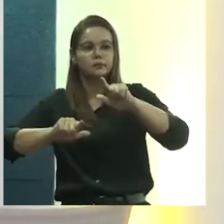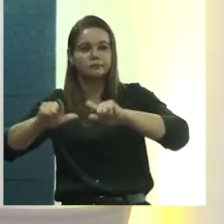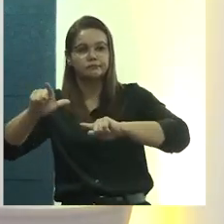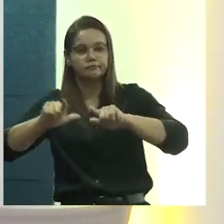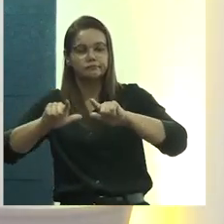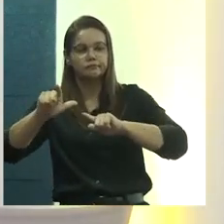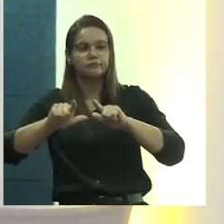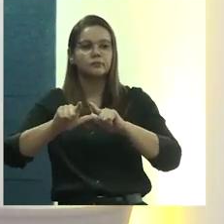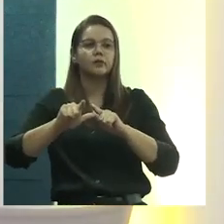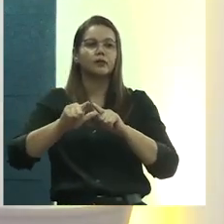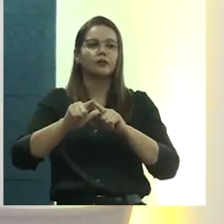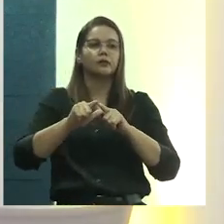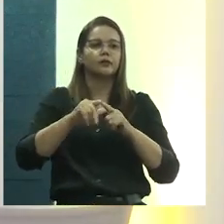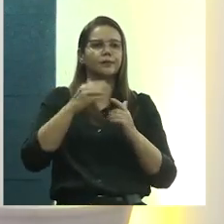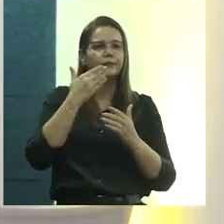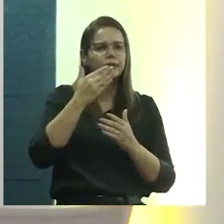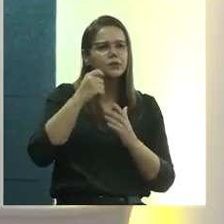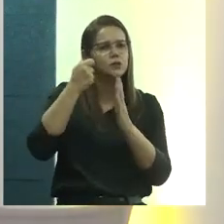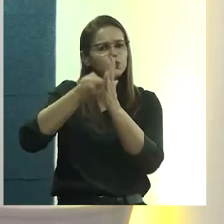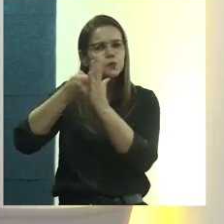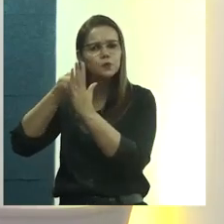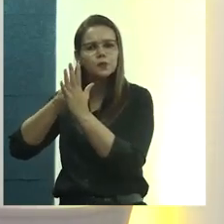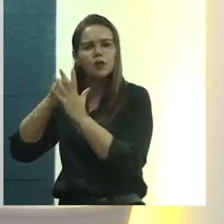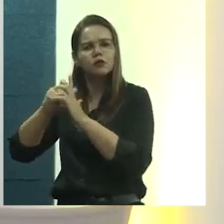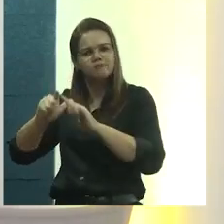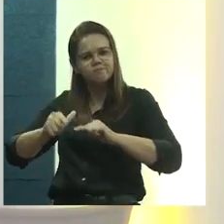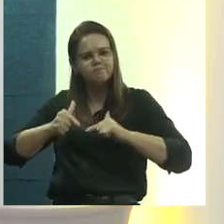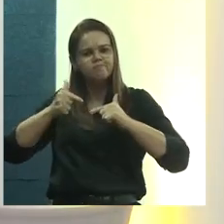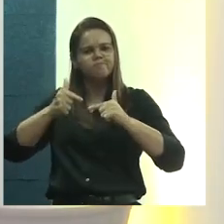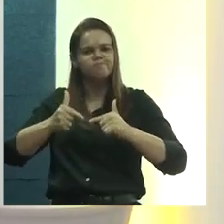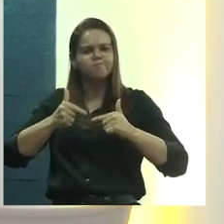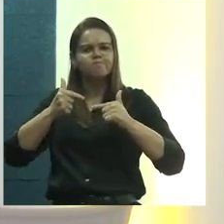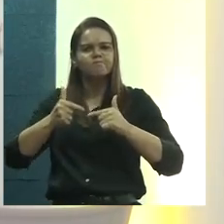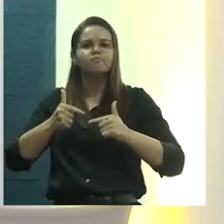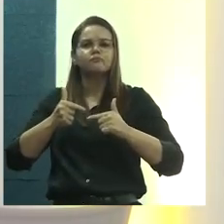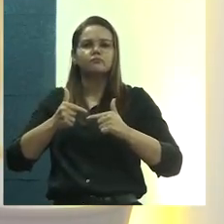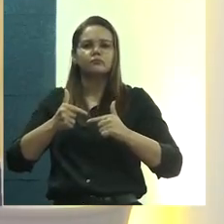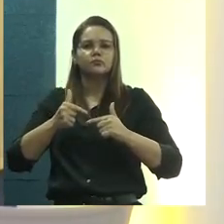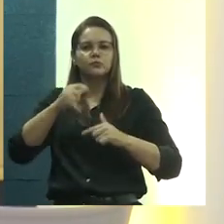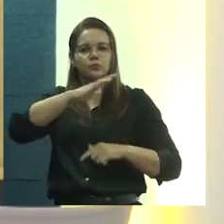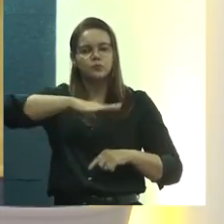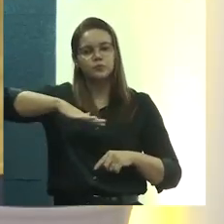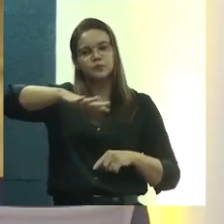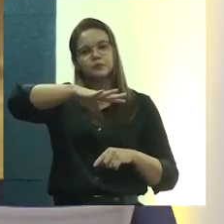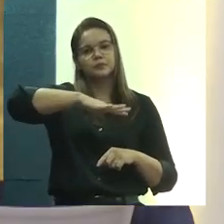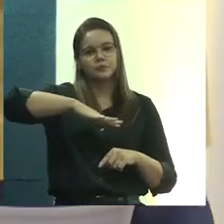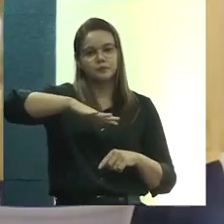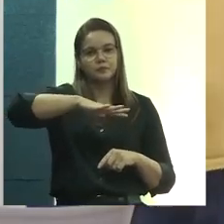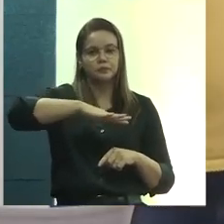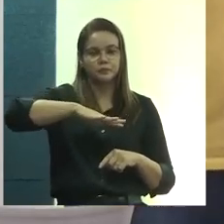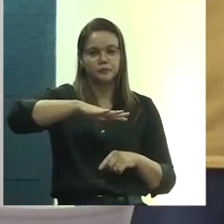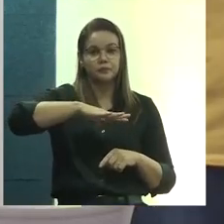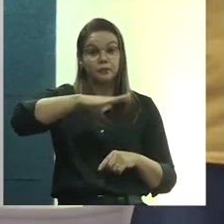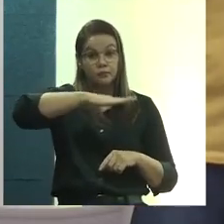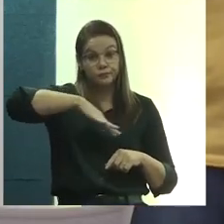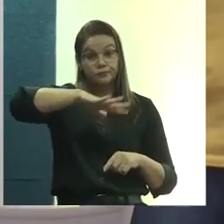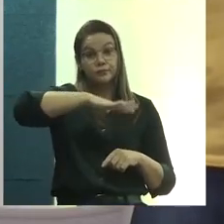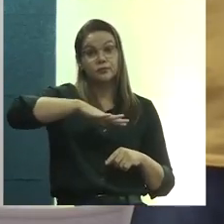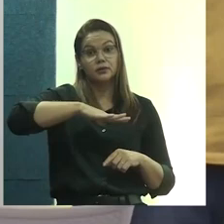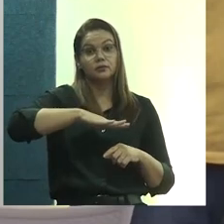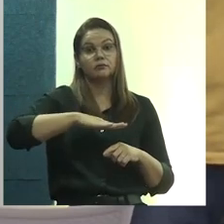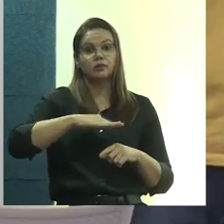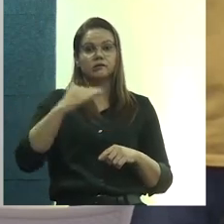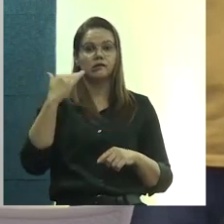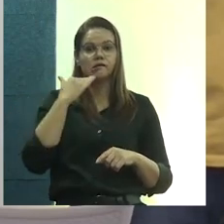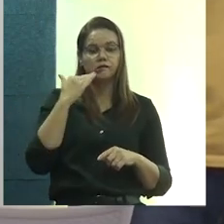de reivindicação e de batalhar, né? Pelo que o espaço, que é um espaço bastante